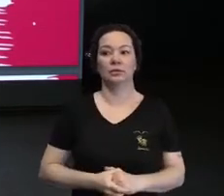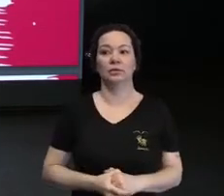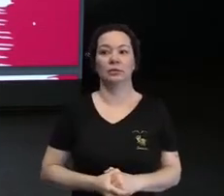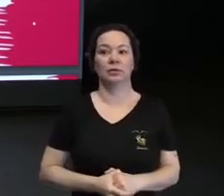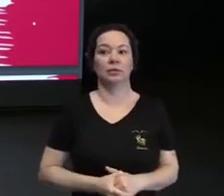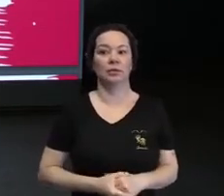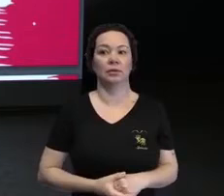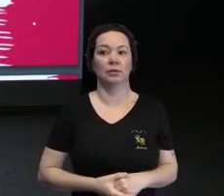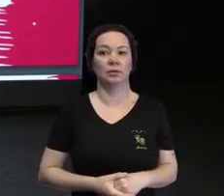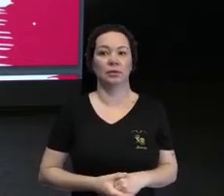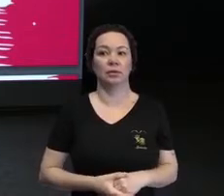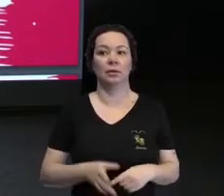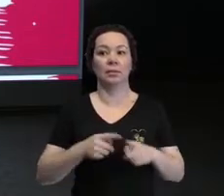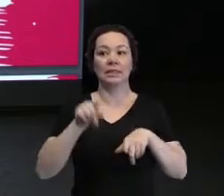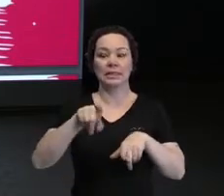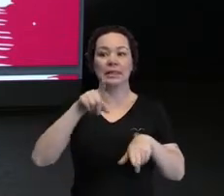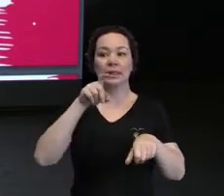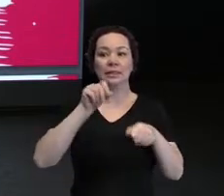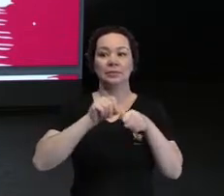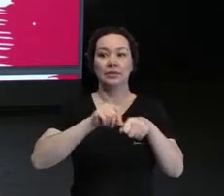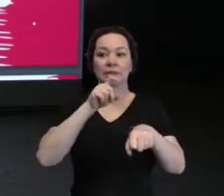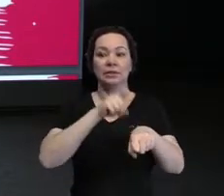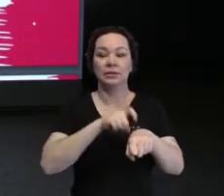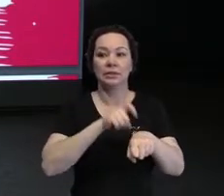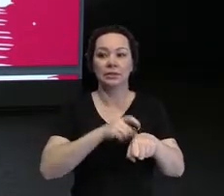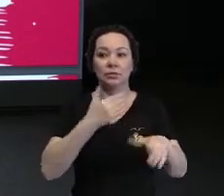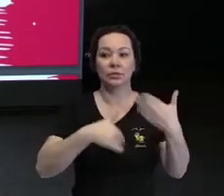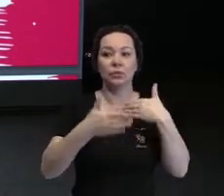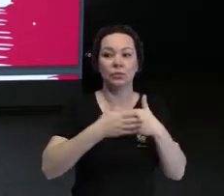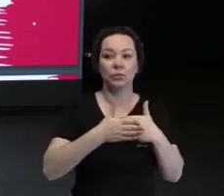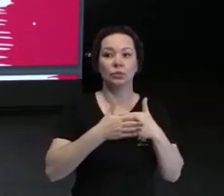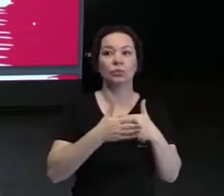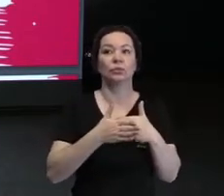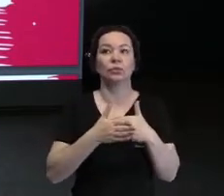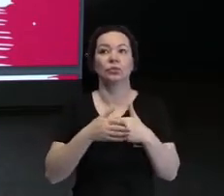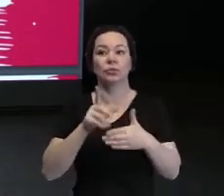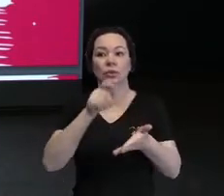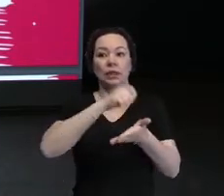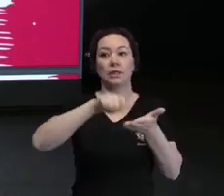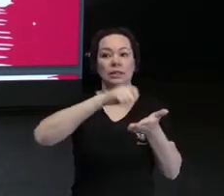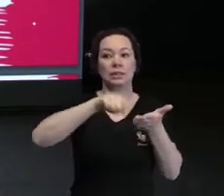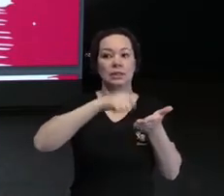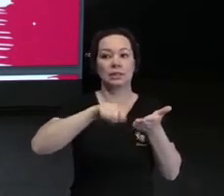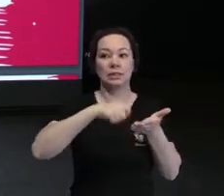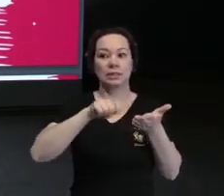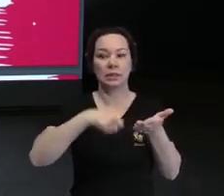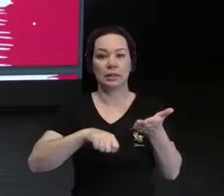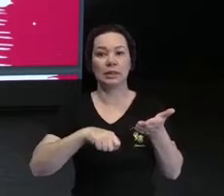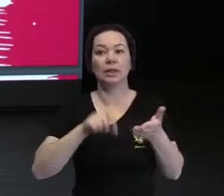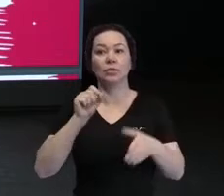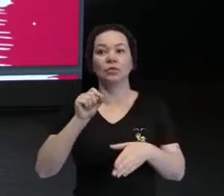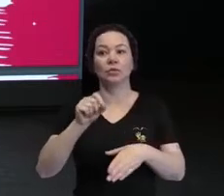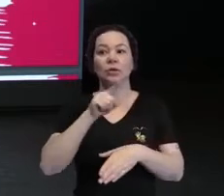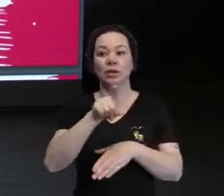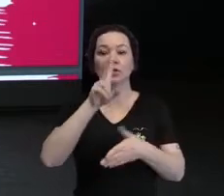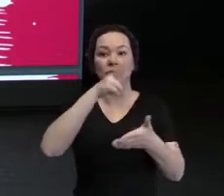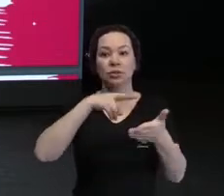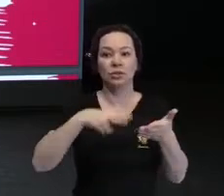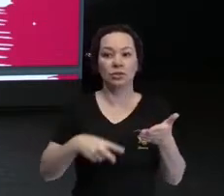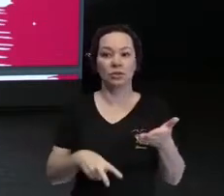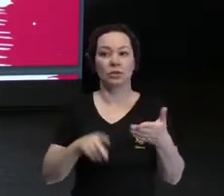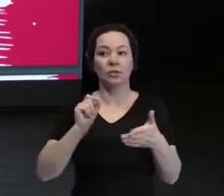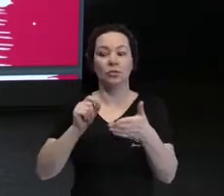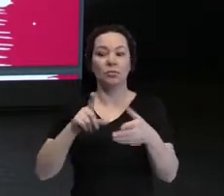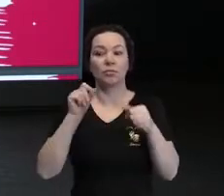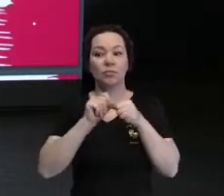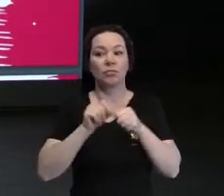Só que a gente está falando o tempo inteiro da linguagem escrita, daquilo que a gente lê. E o que